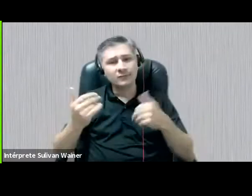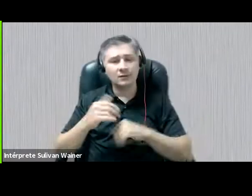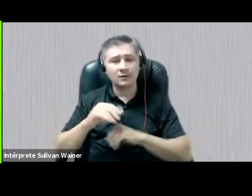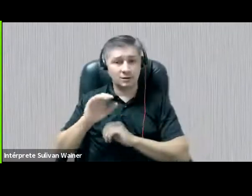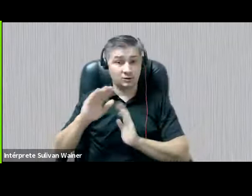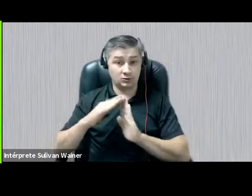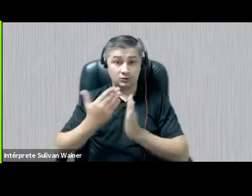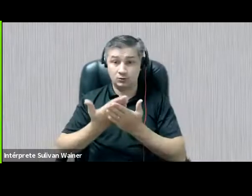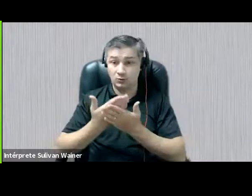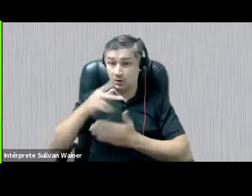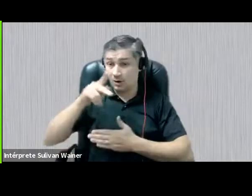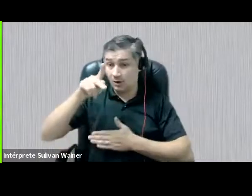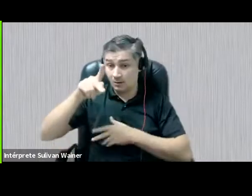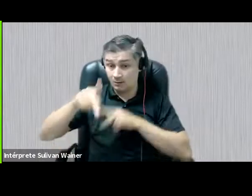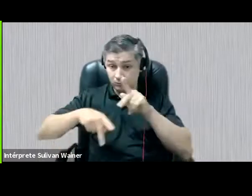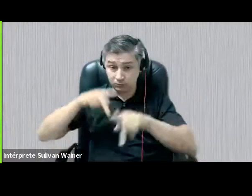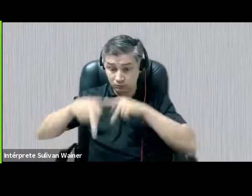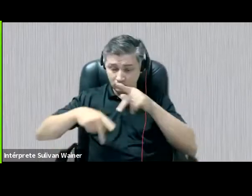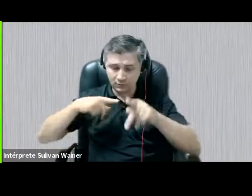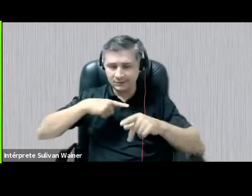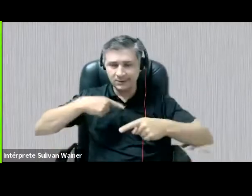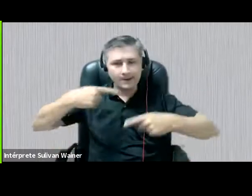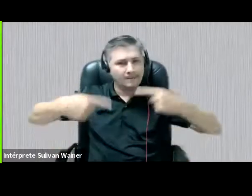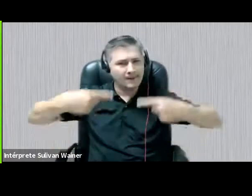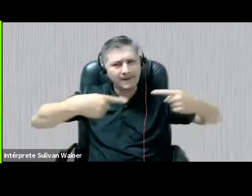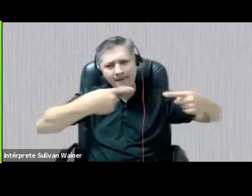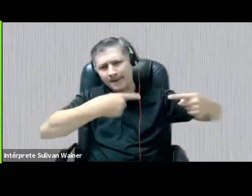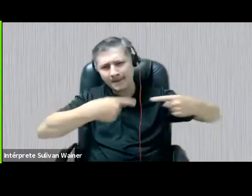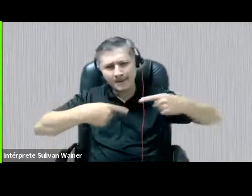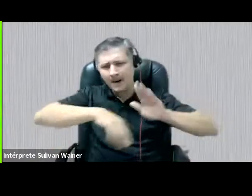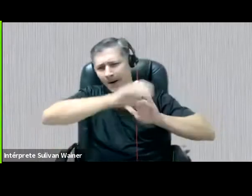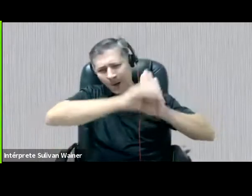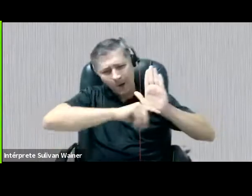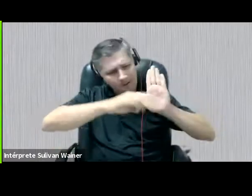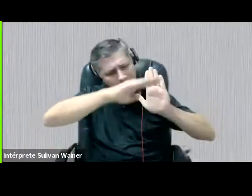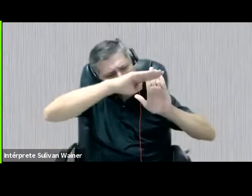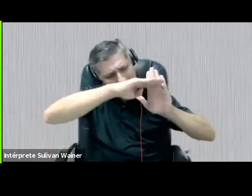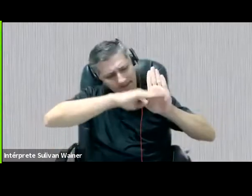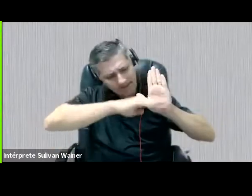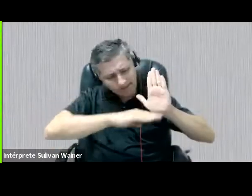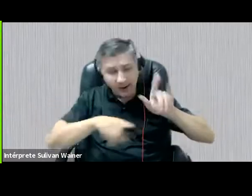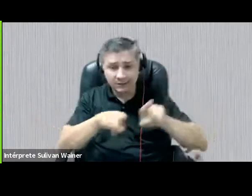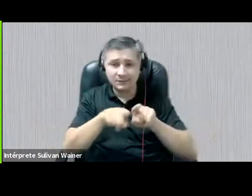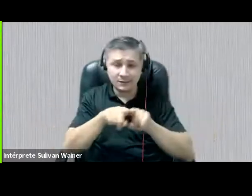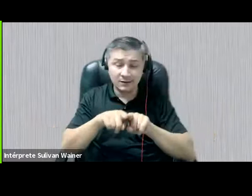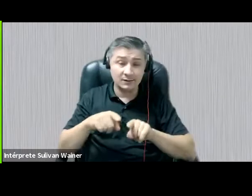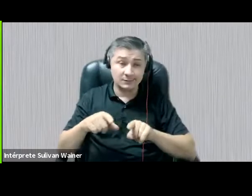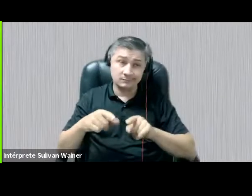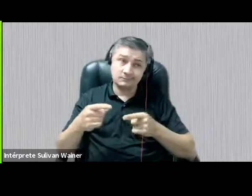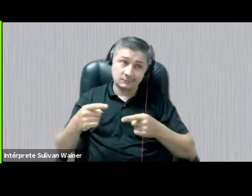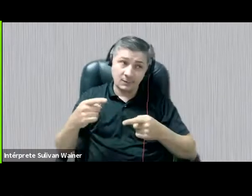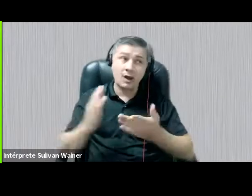um campo de disputas curriculares e de conteúdos que enunciam projetos políticos e econômicos também.